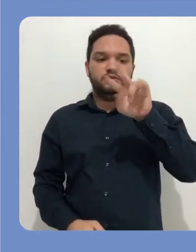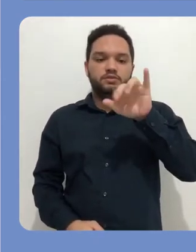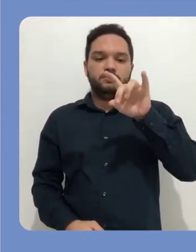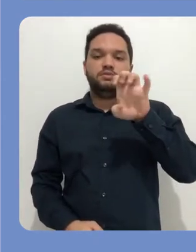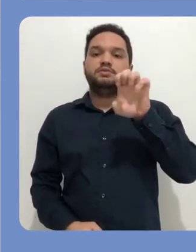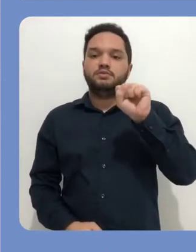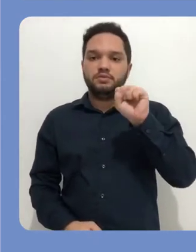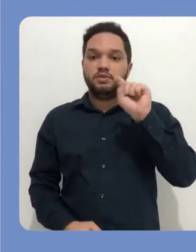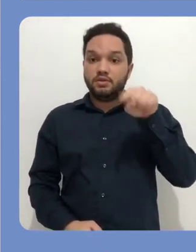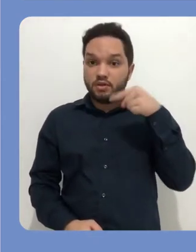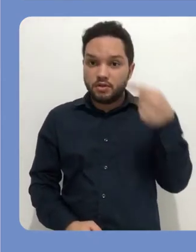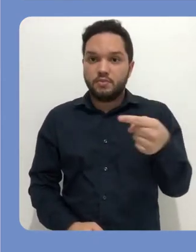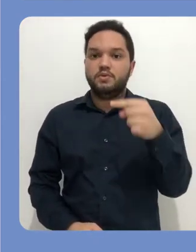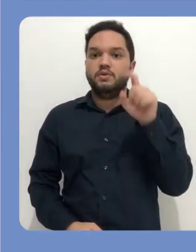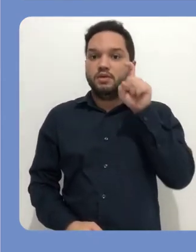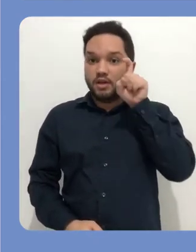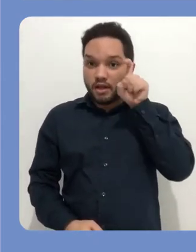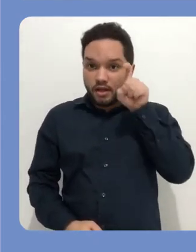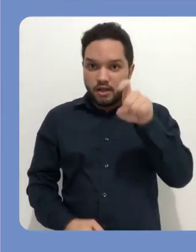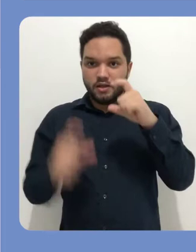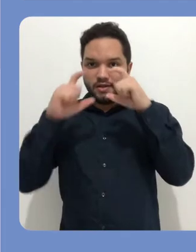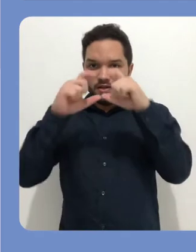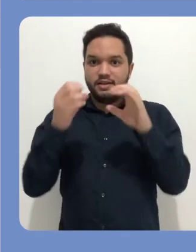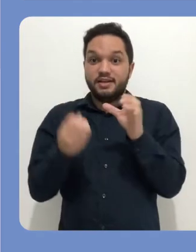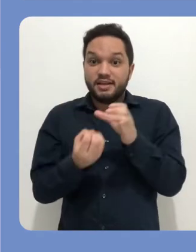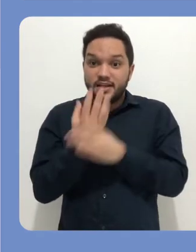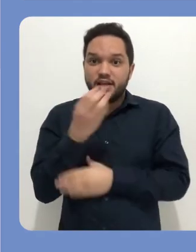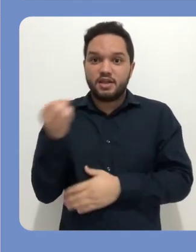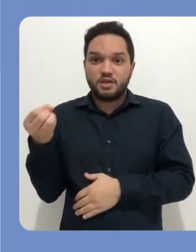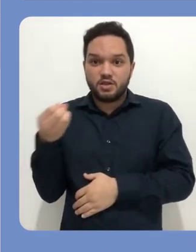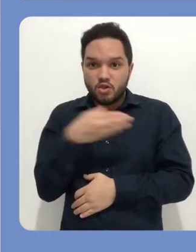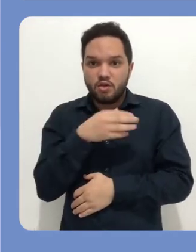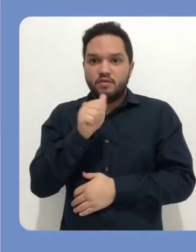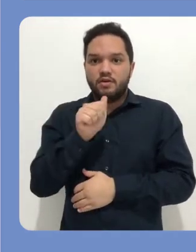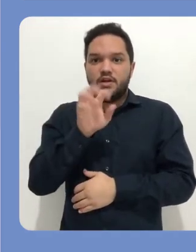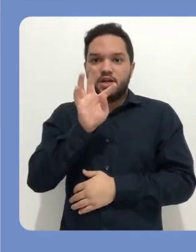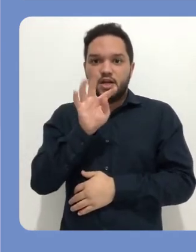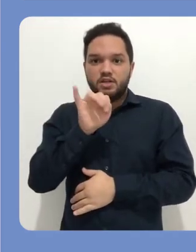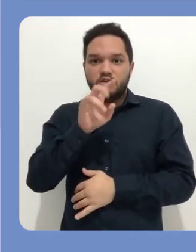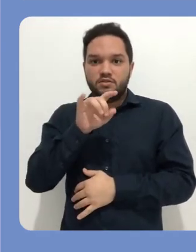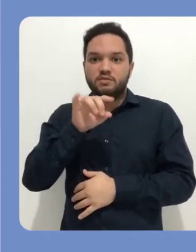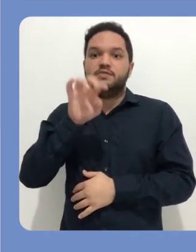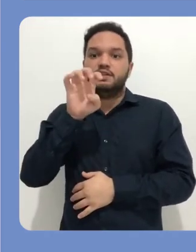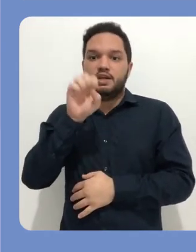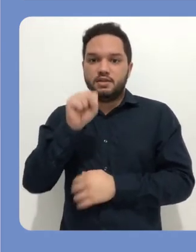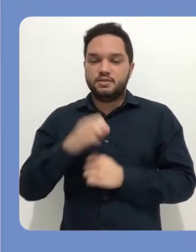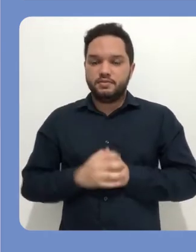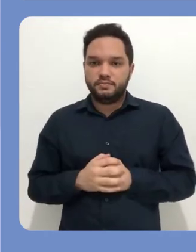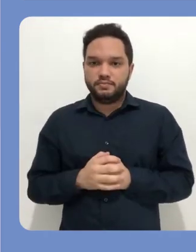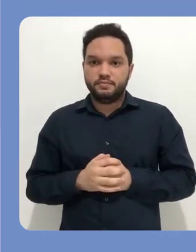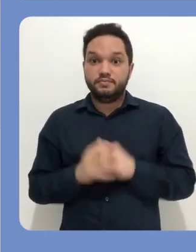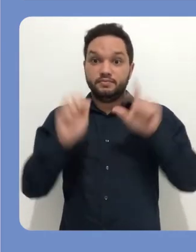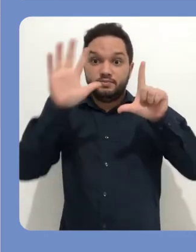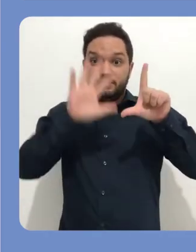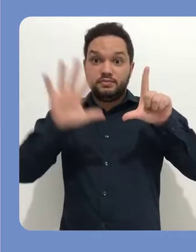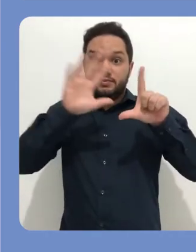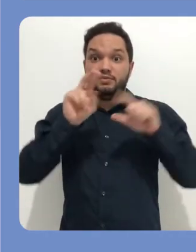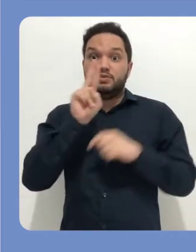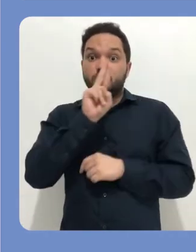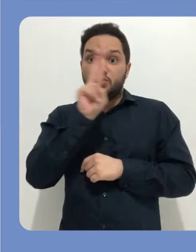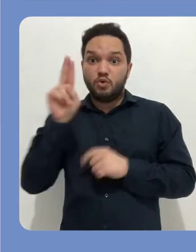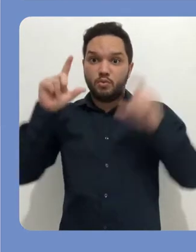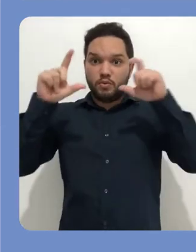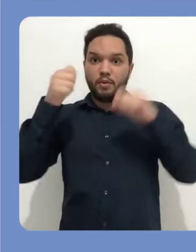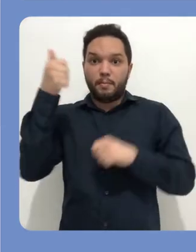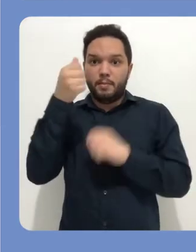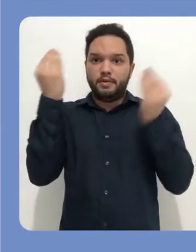e em seguida clique em Criar nova atividade. Na tela Criar uma nova atividade, o primeiro